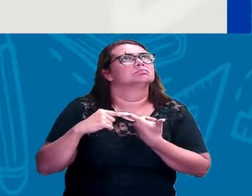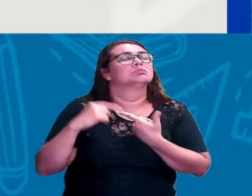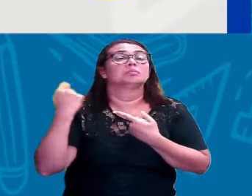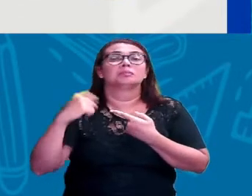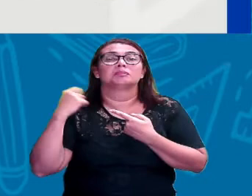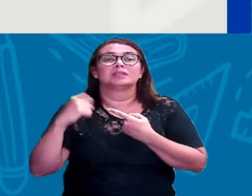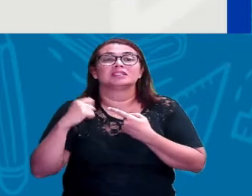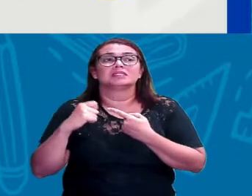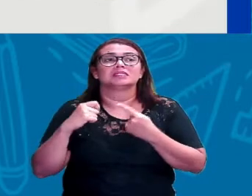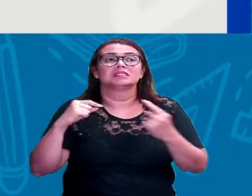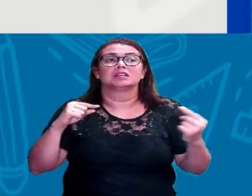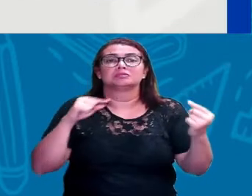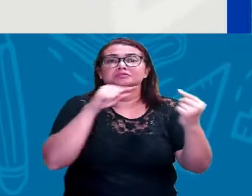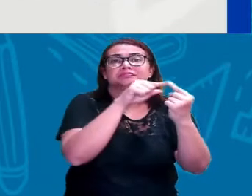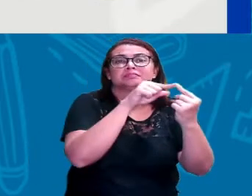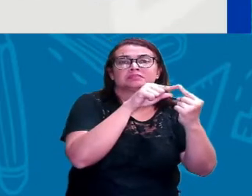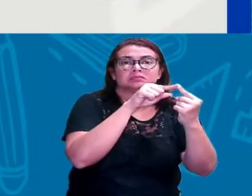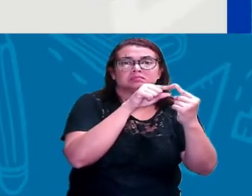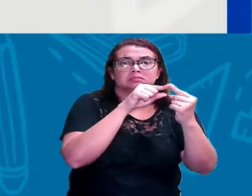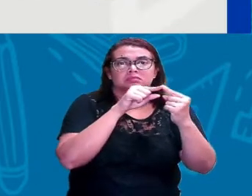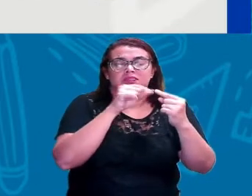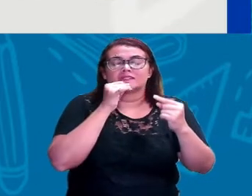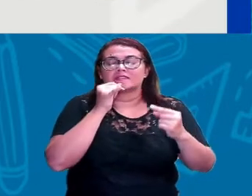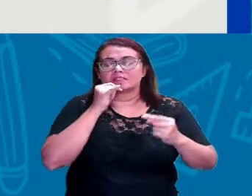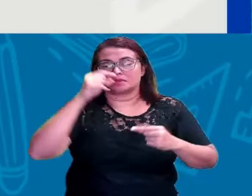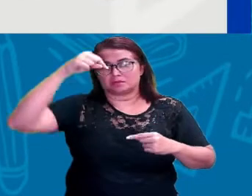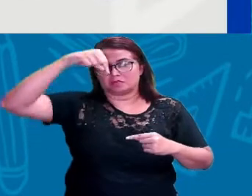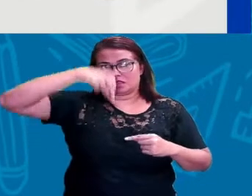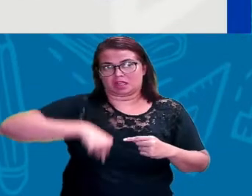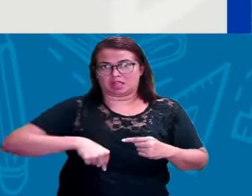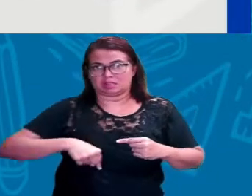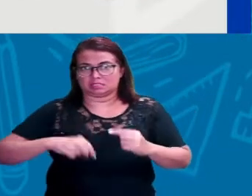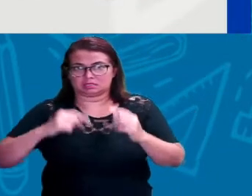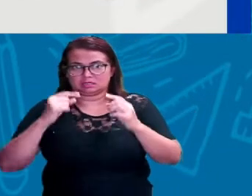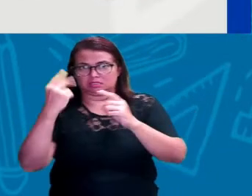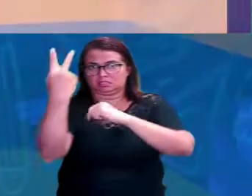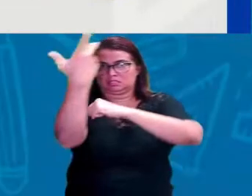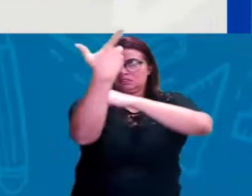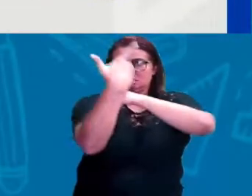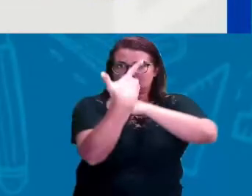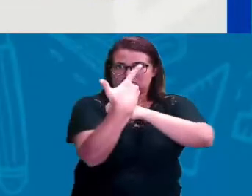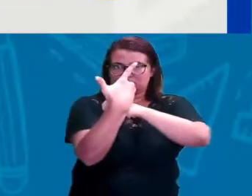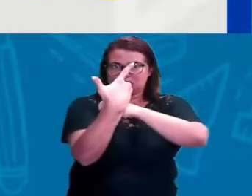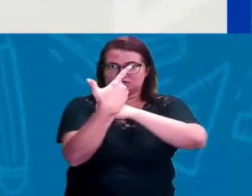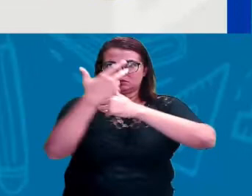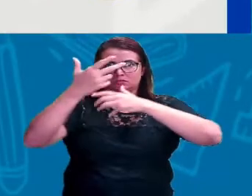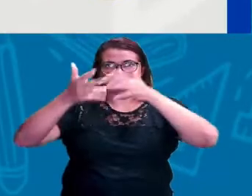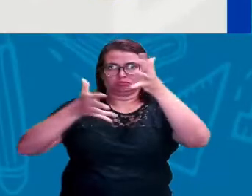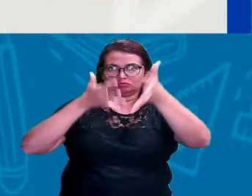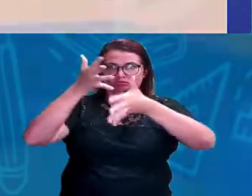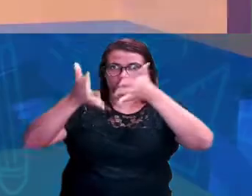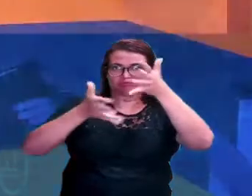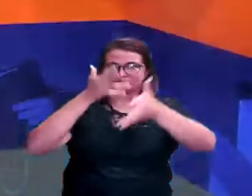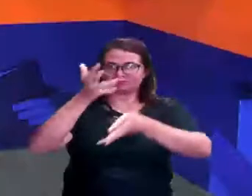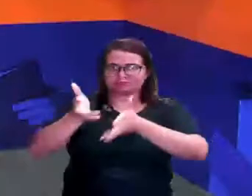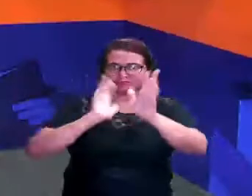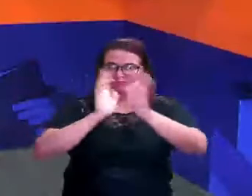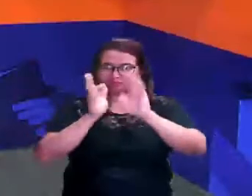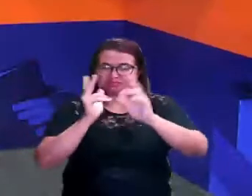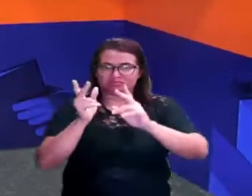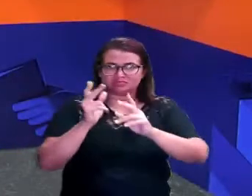ponto de referência. Eu estou aqui de frente à câmera falando com vocês, eu